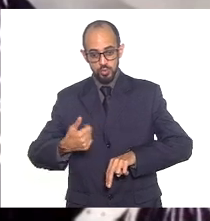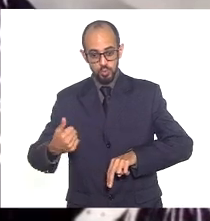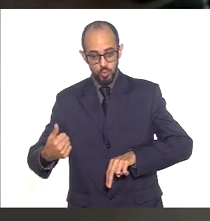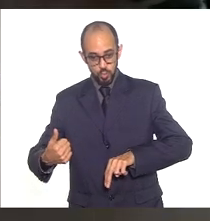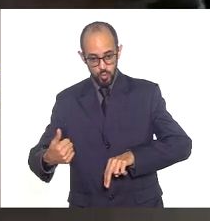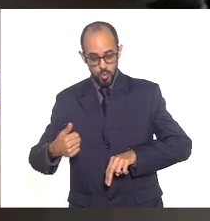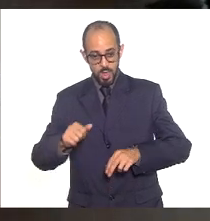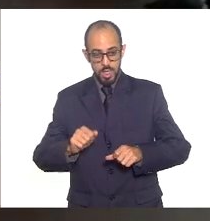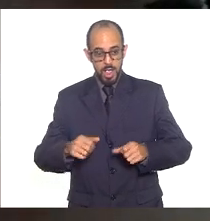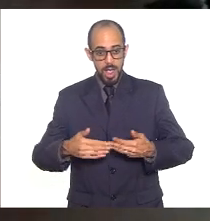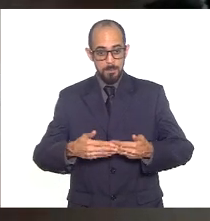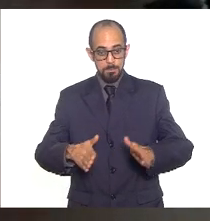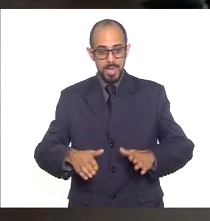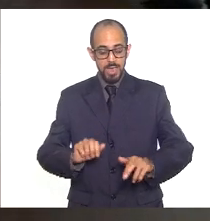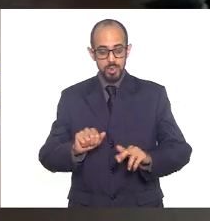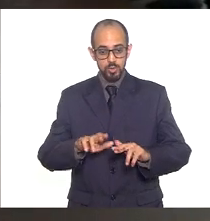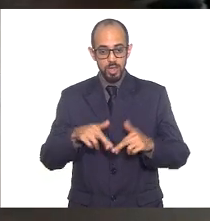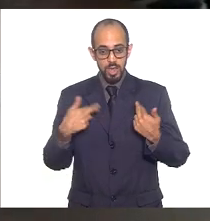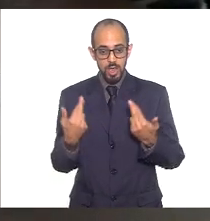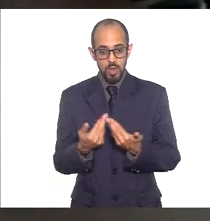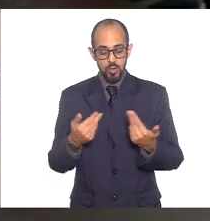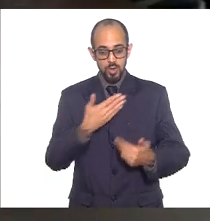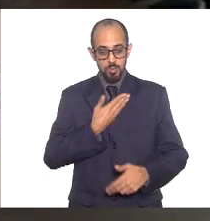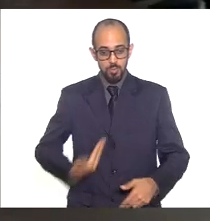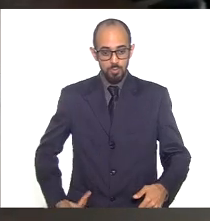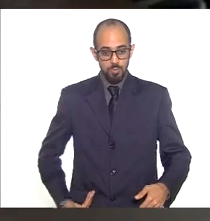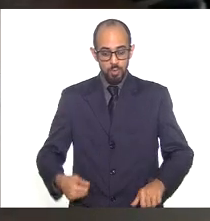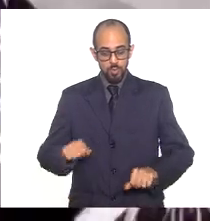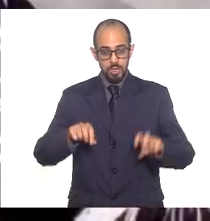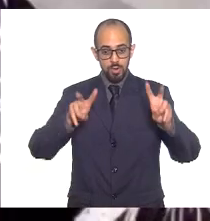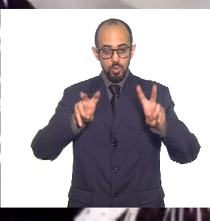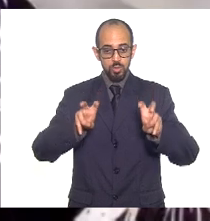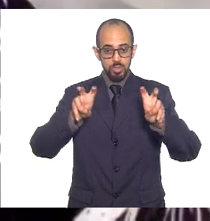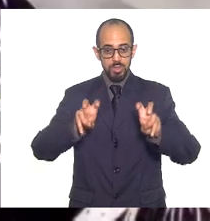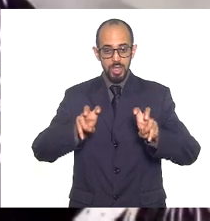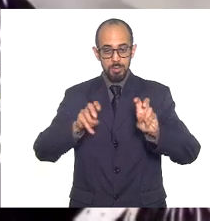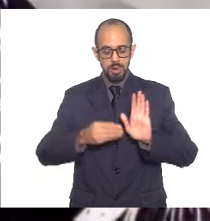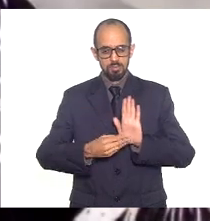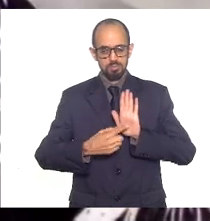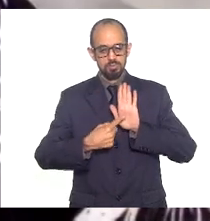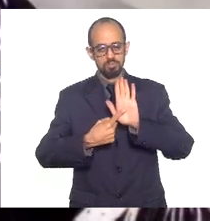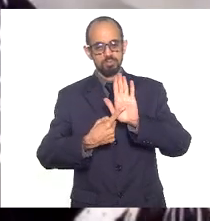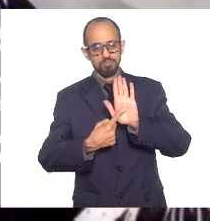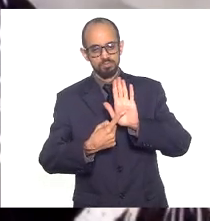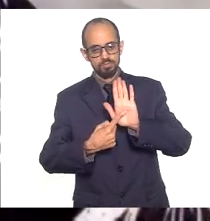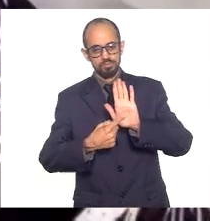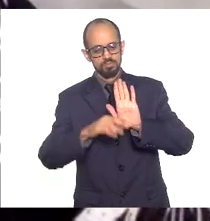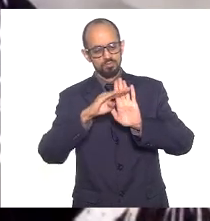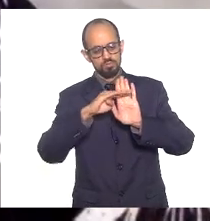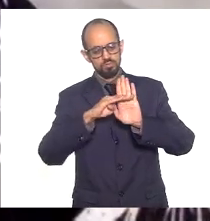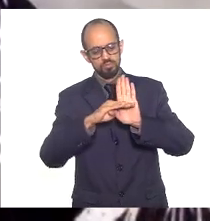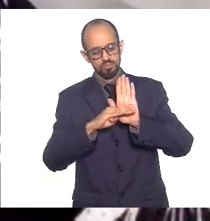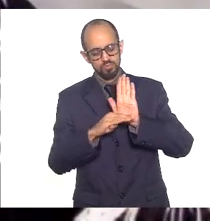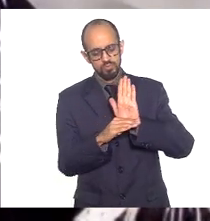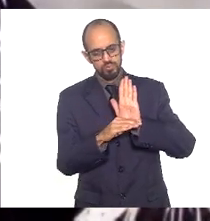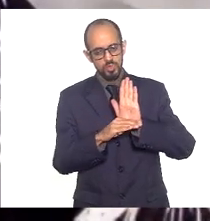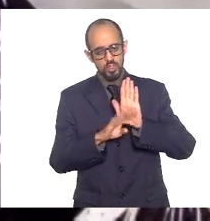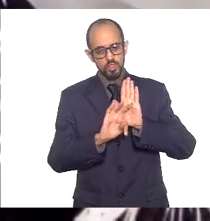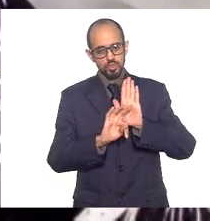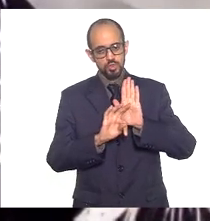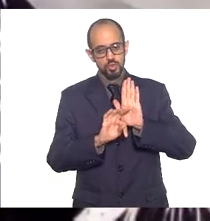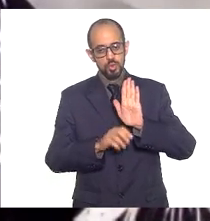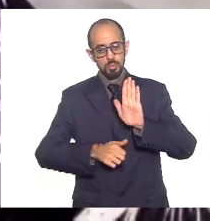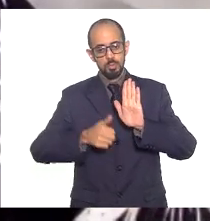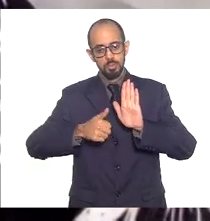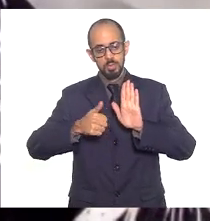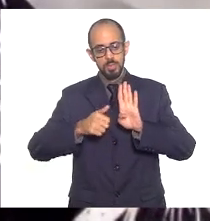audiência pública da Comissão de Saúde com o tema Prestação de Contas do Relatório Detalhado do 1º Quadrimestre de